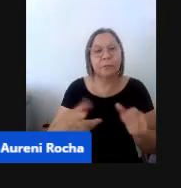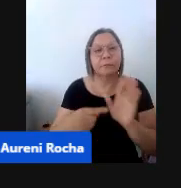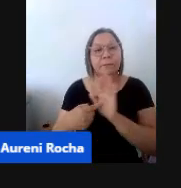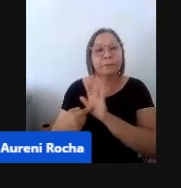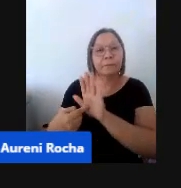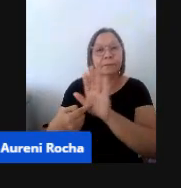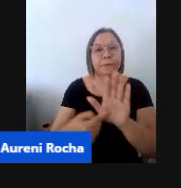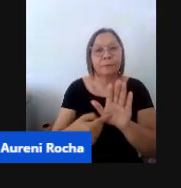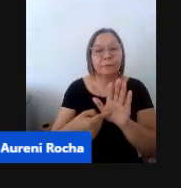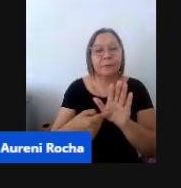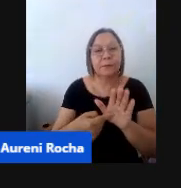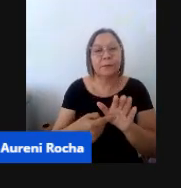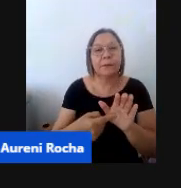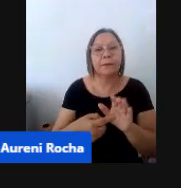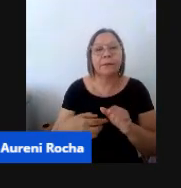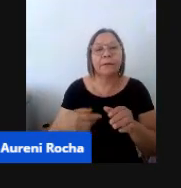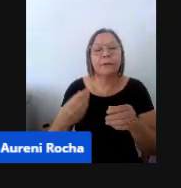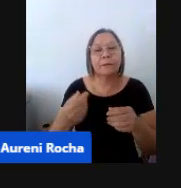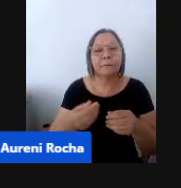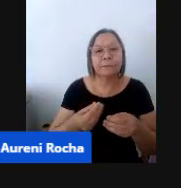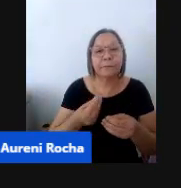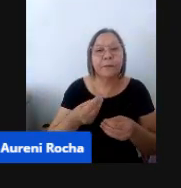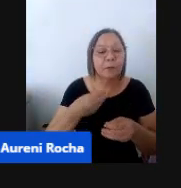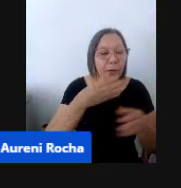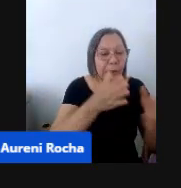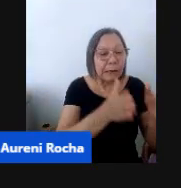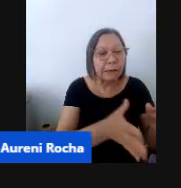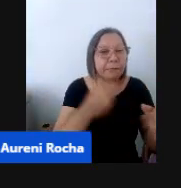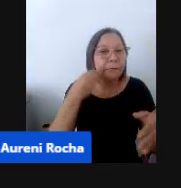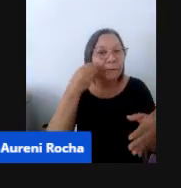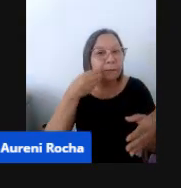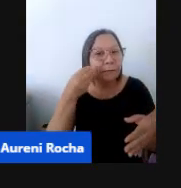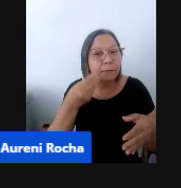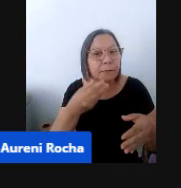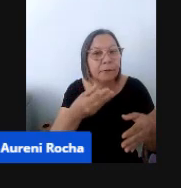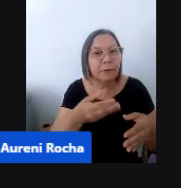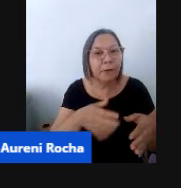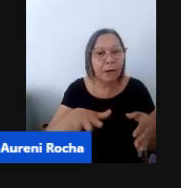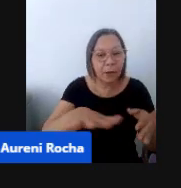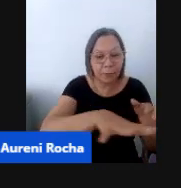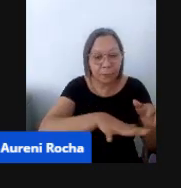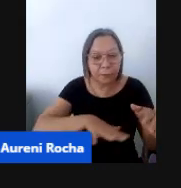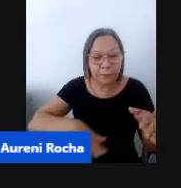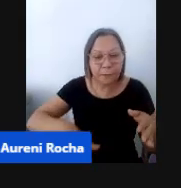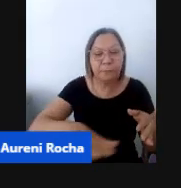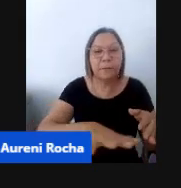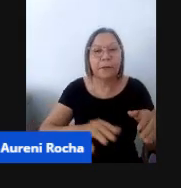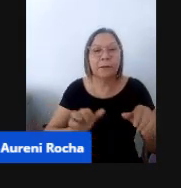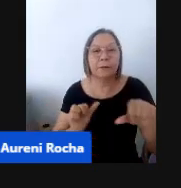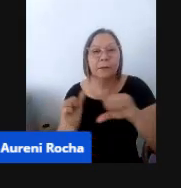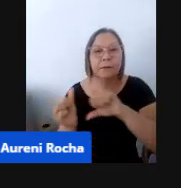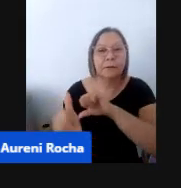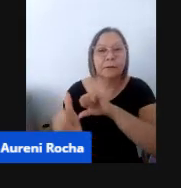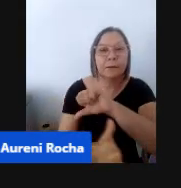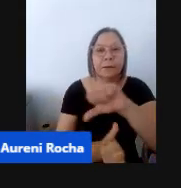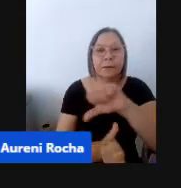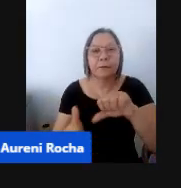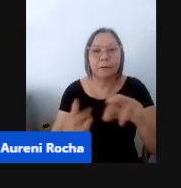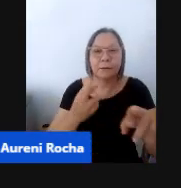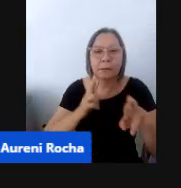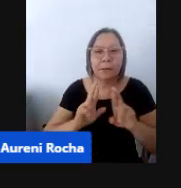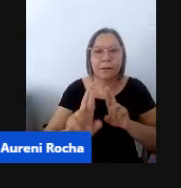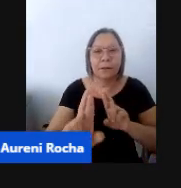recorte do campo de experiência, espaço, tempo, transformações, relações e transformações.